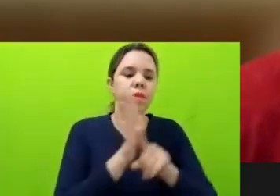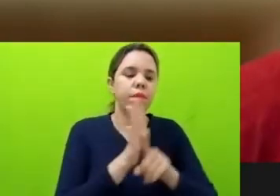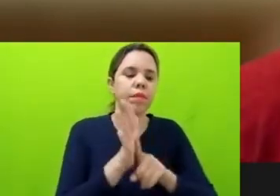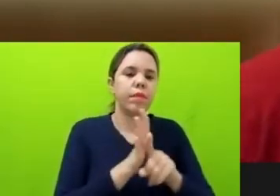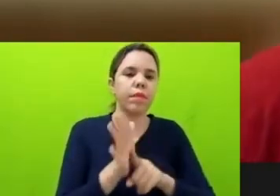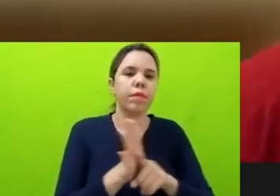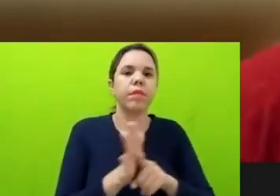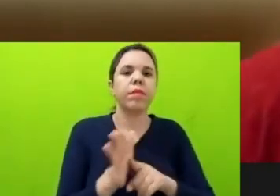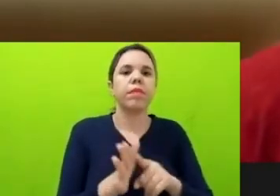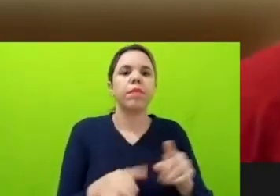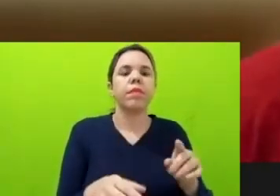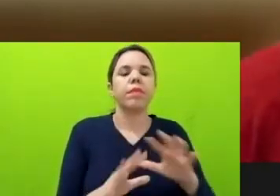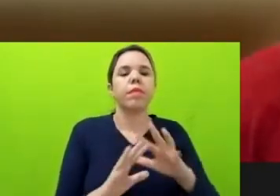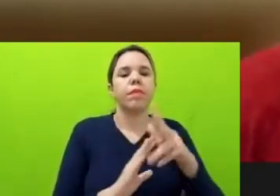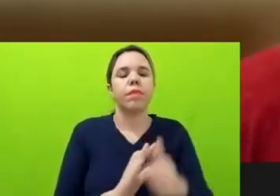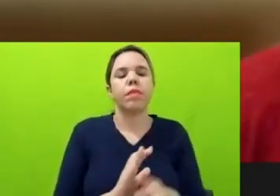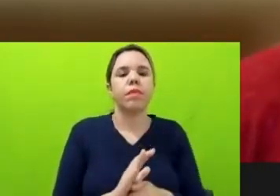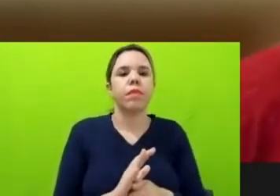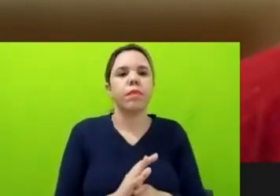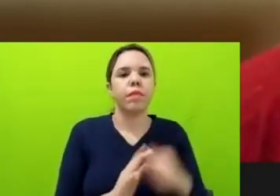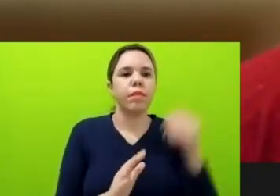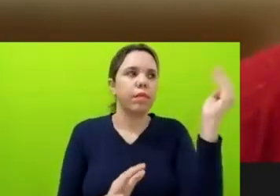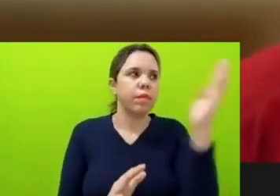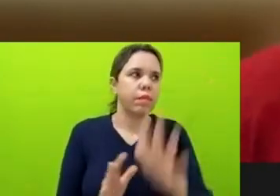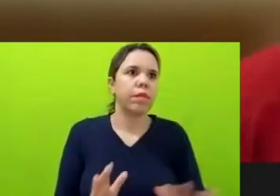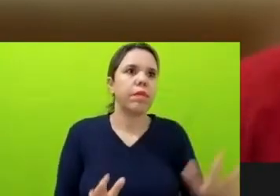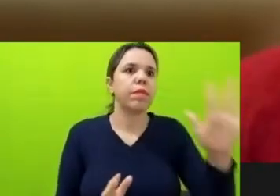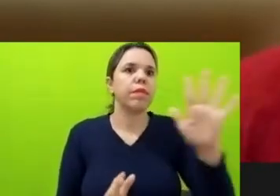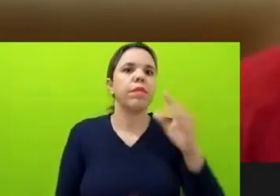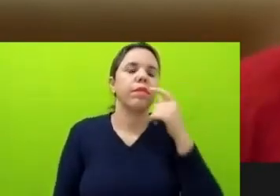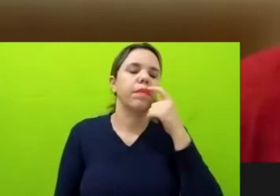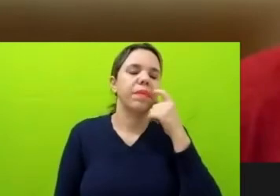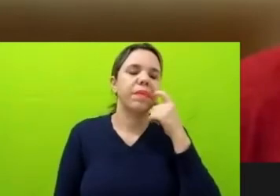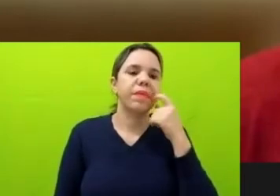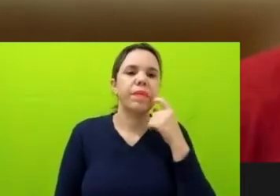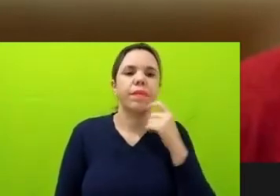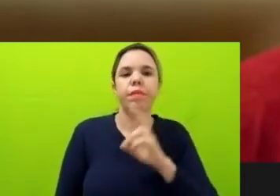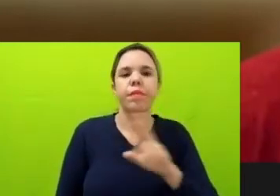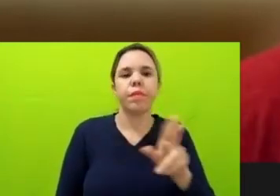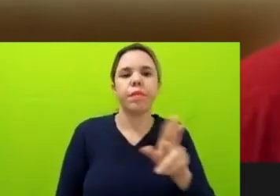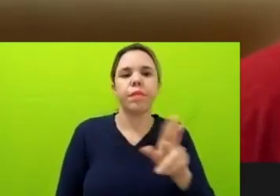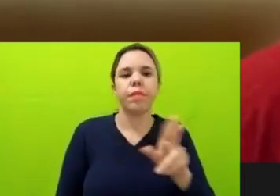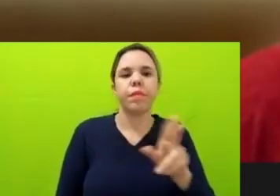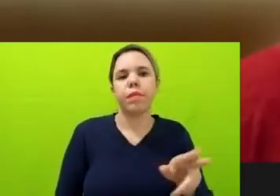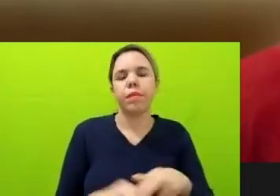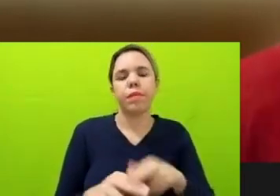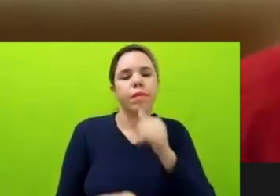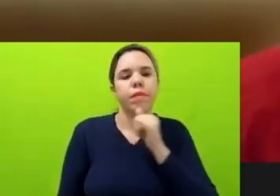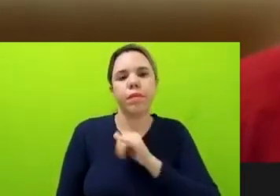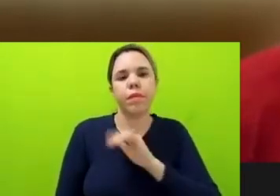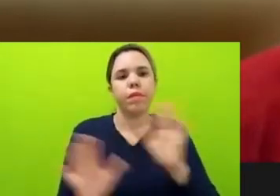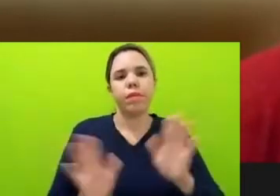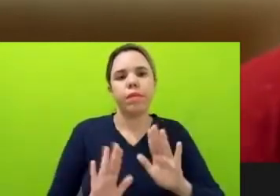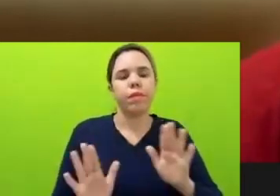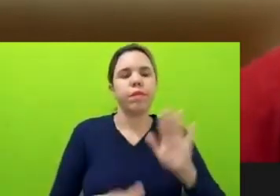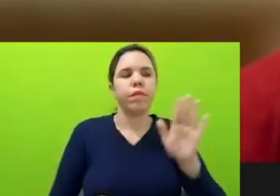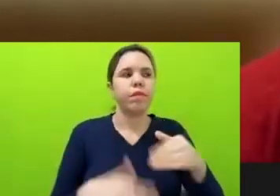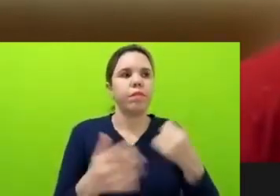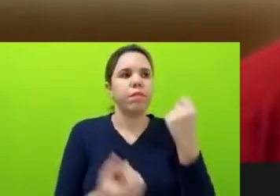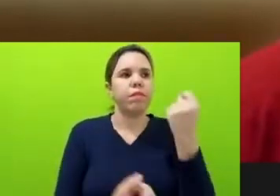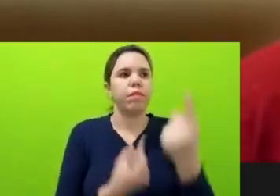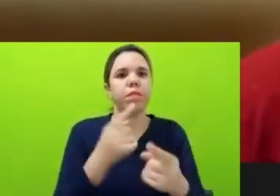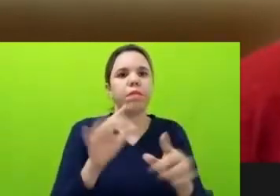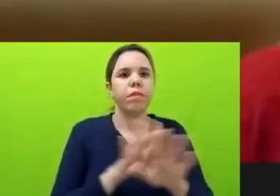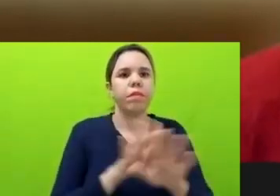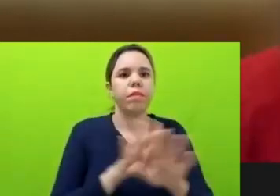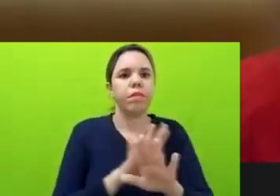brasileira, elas não são por acaso, elas não são aleatórias, elas fazem parte de uma estratégia